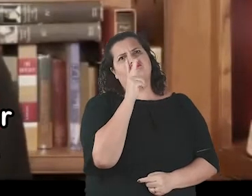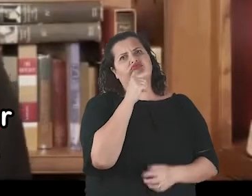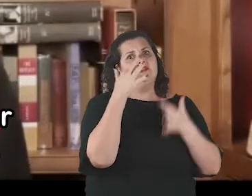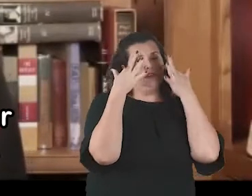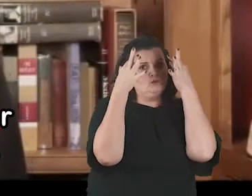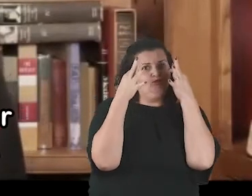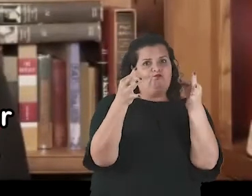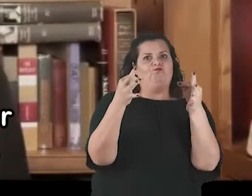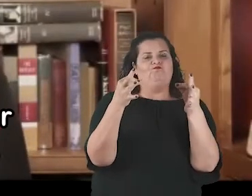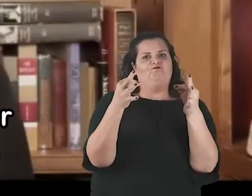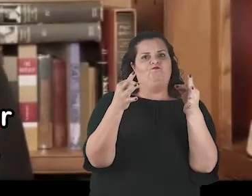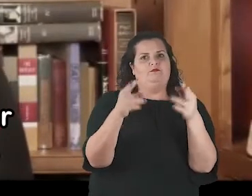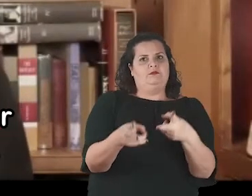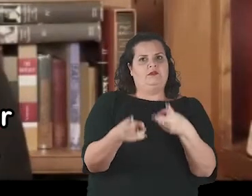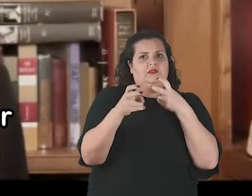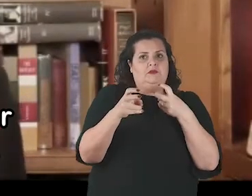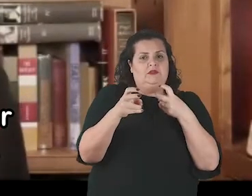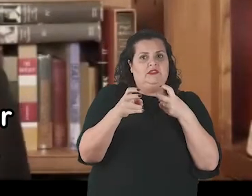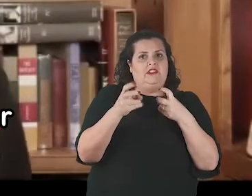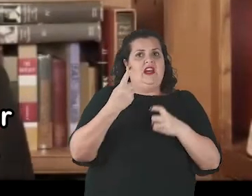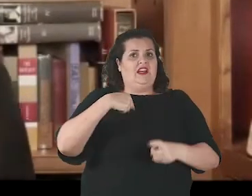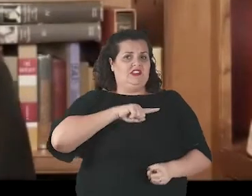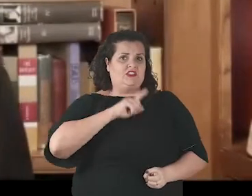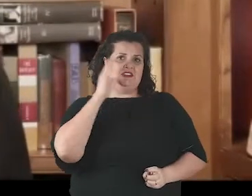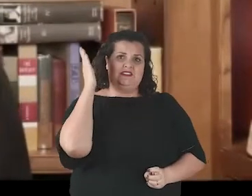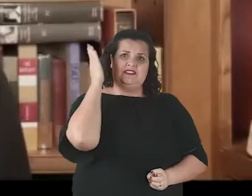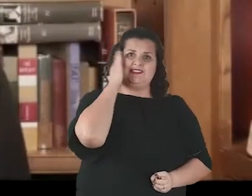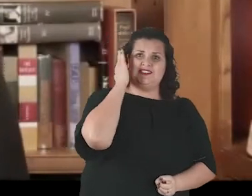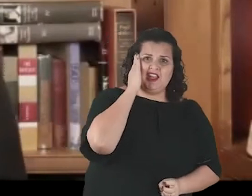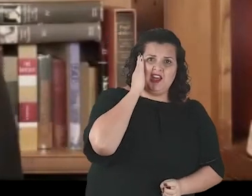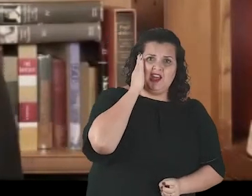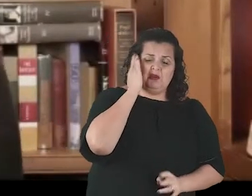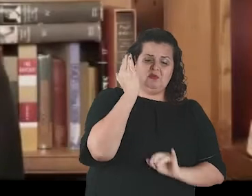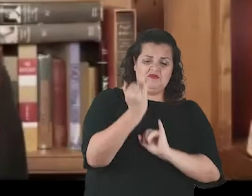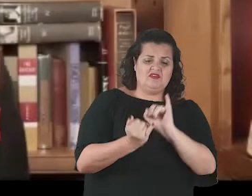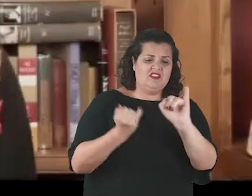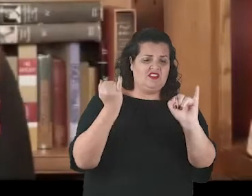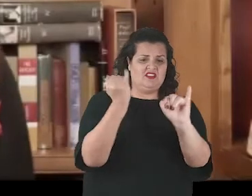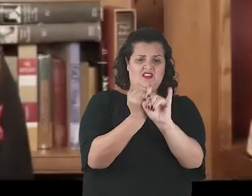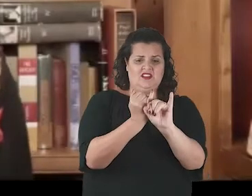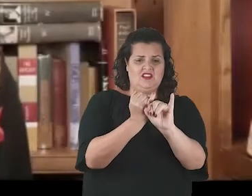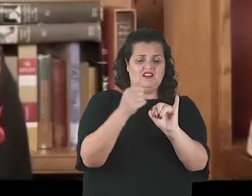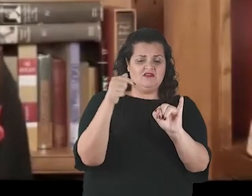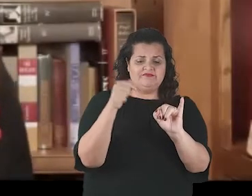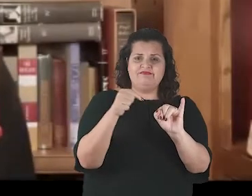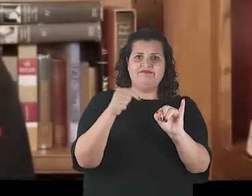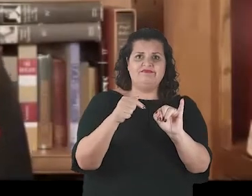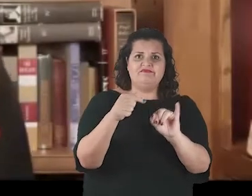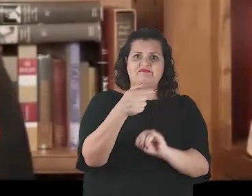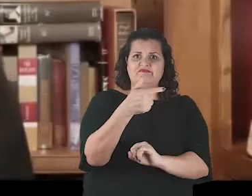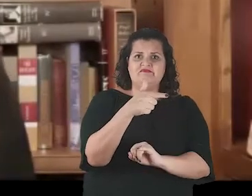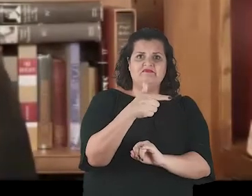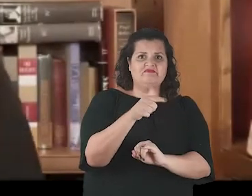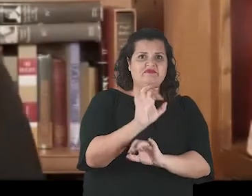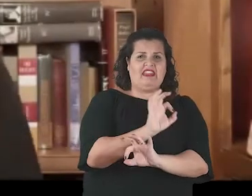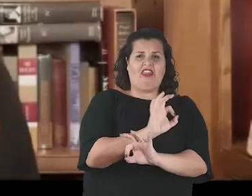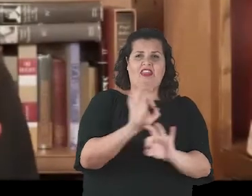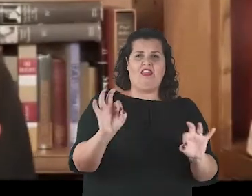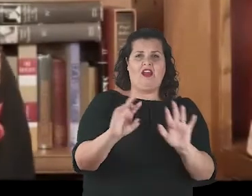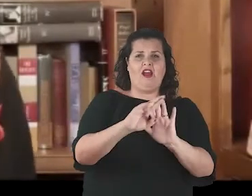orientar, mas agora podemos perceber que não existe ciberespaço, não existe